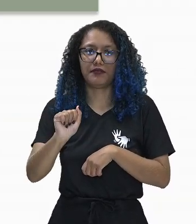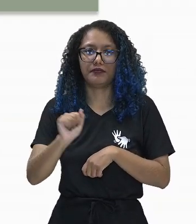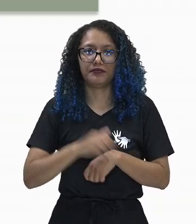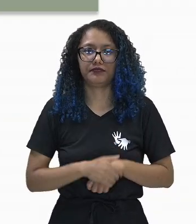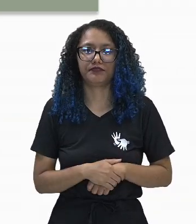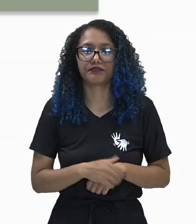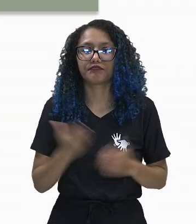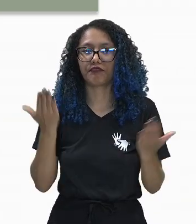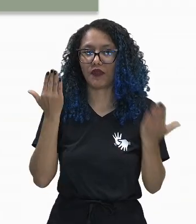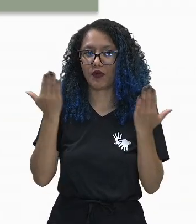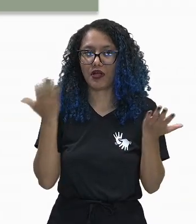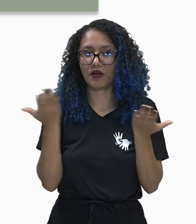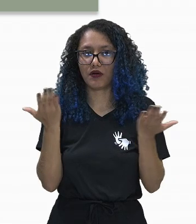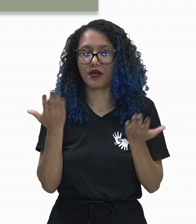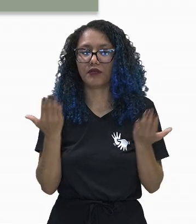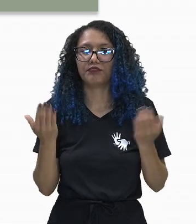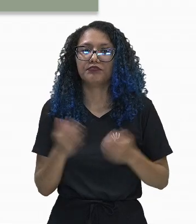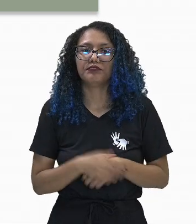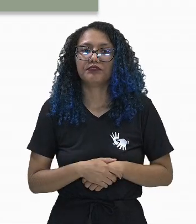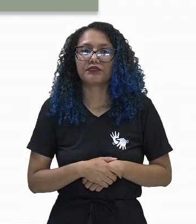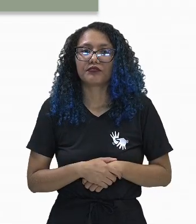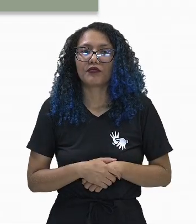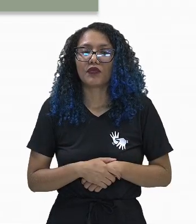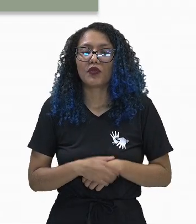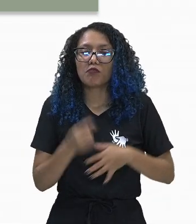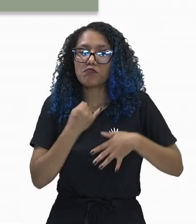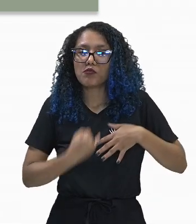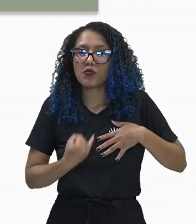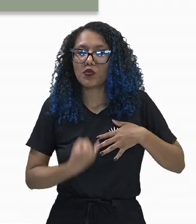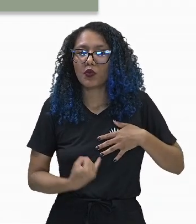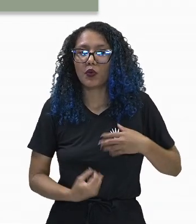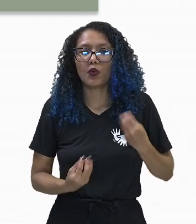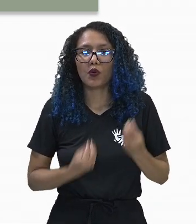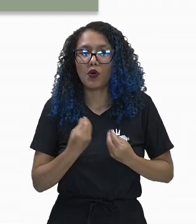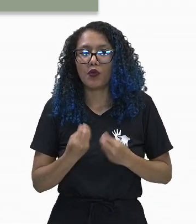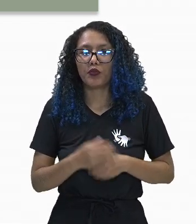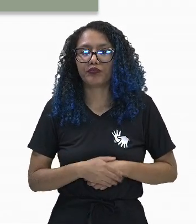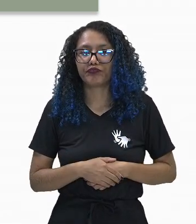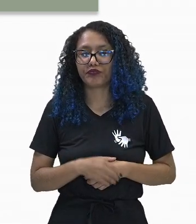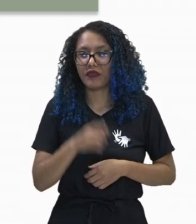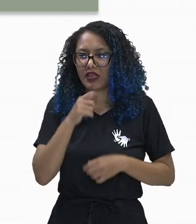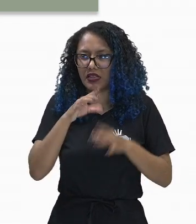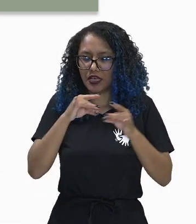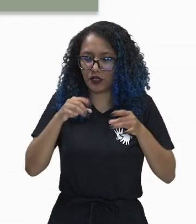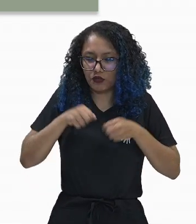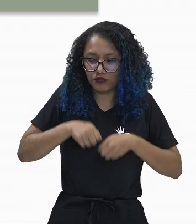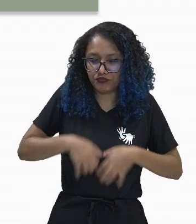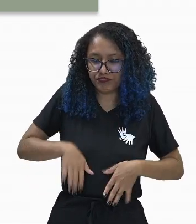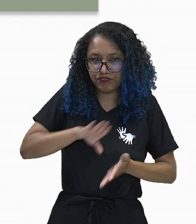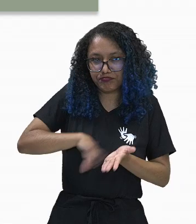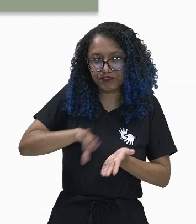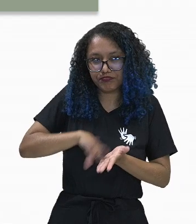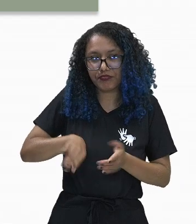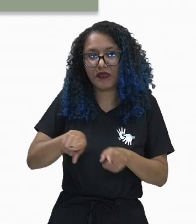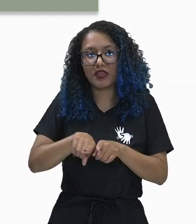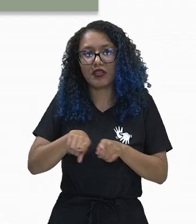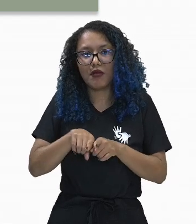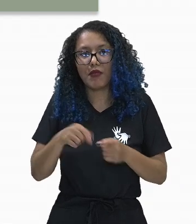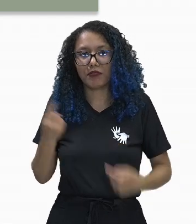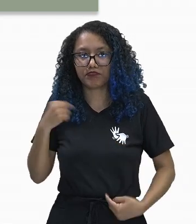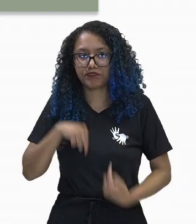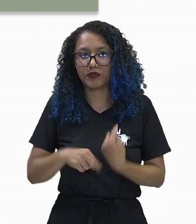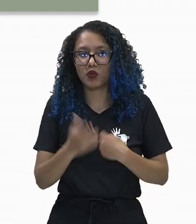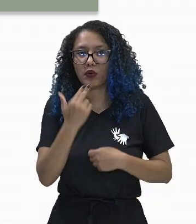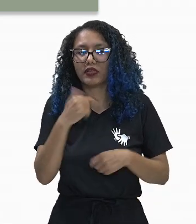o sistema linfático que é responsável pela drenagem de líquidos e transporte de nutrientes e defesa contra os